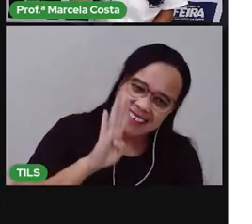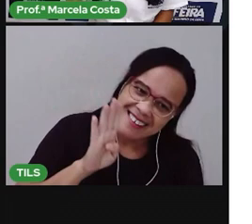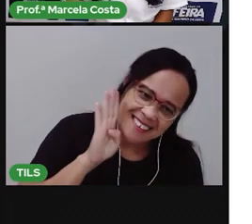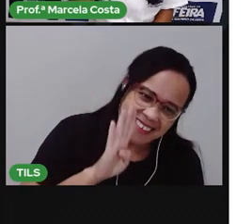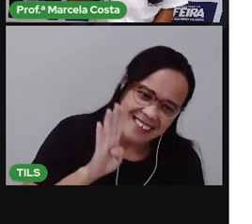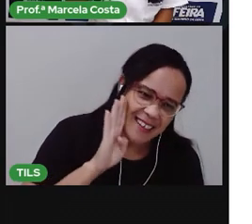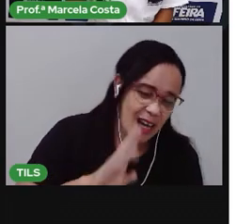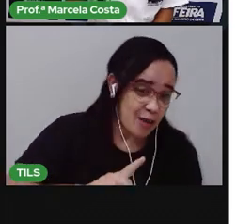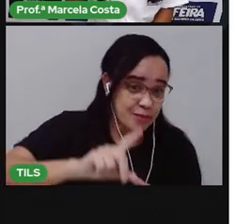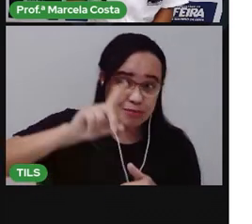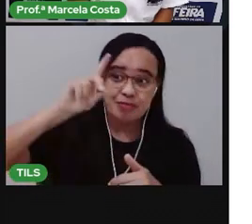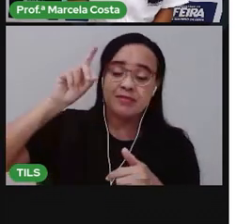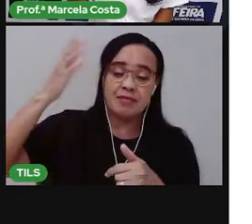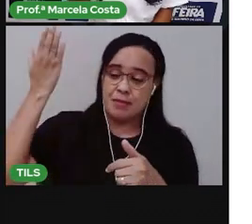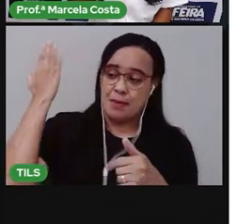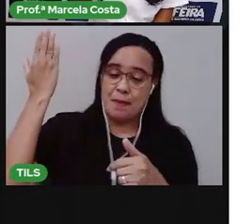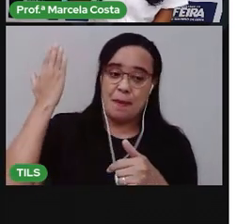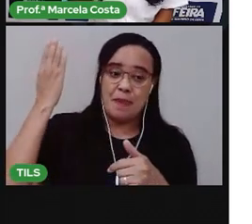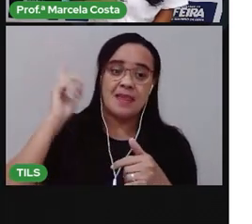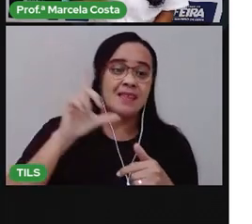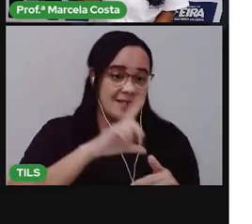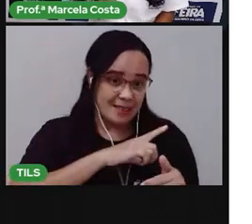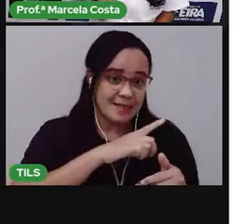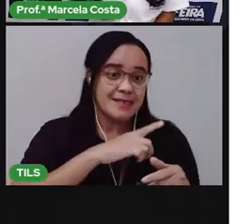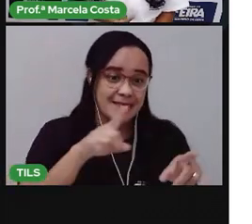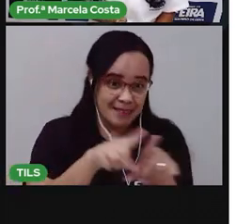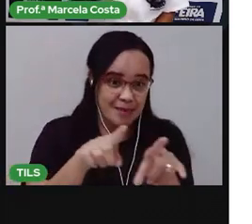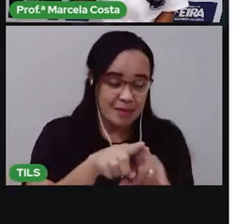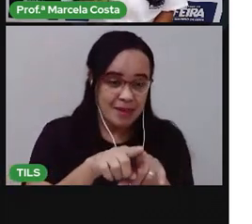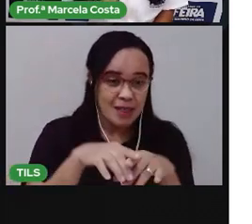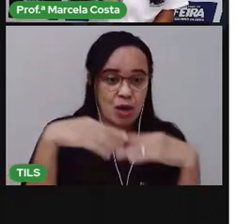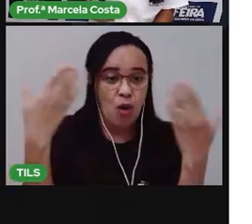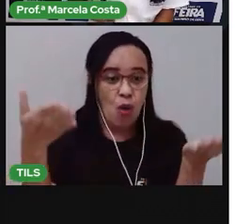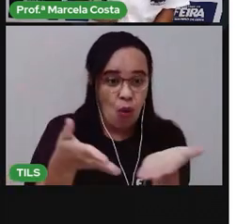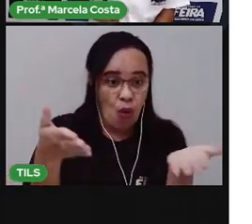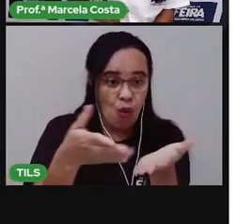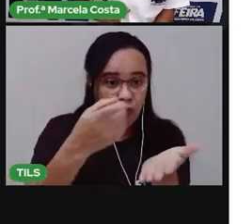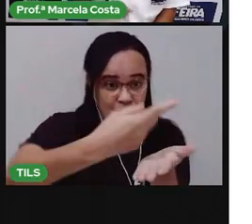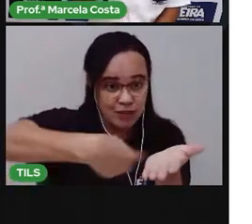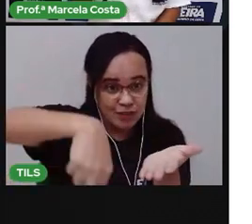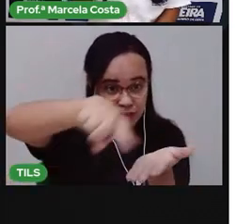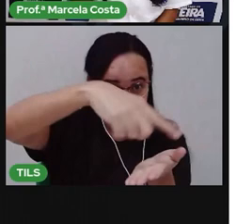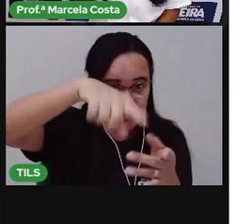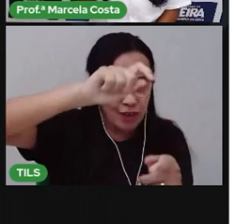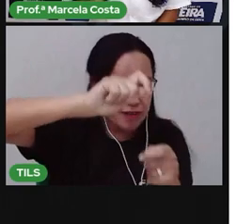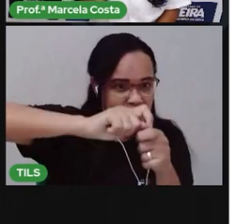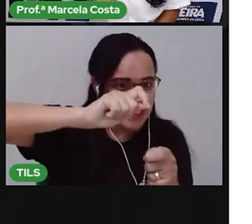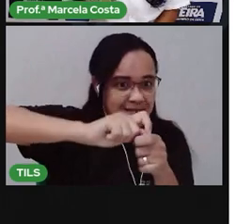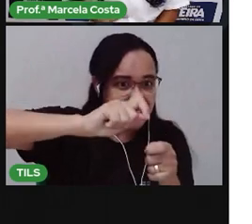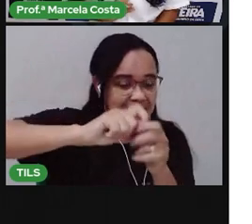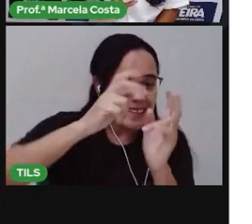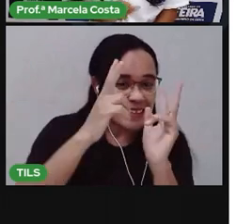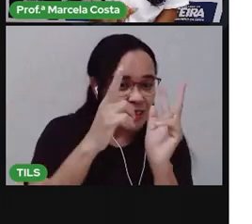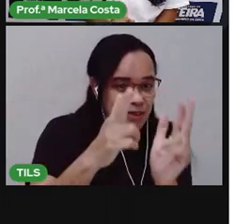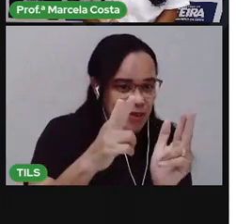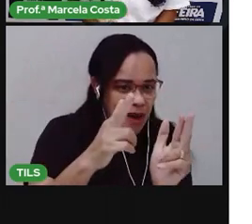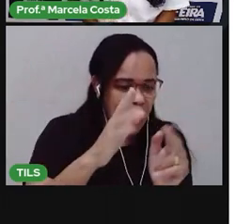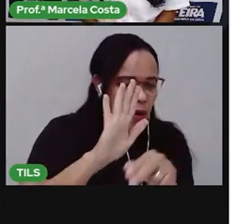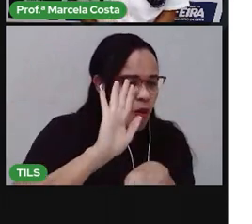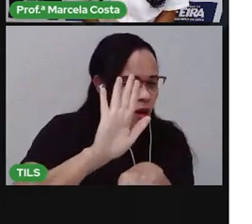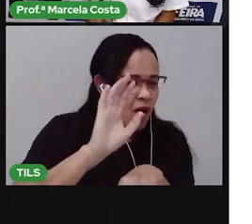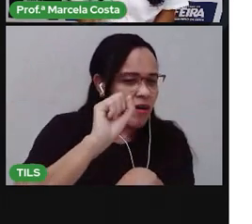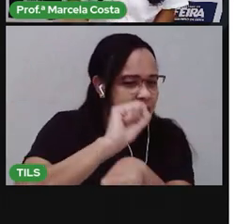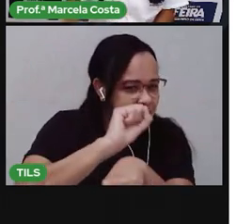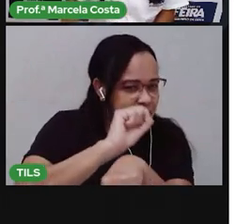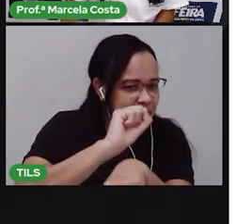brinquedo antigo. E, inclusive, a gente vai confeccionar ele aqui durante a nossa aula. Mas segura aí, que daqui a pouco eu